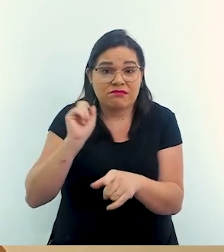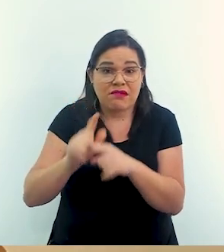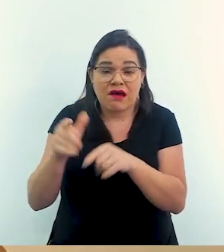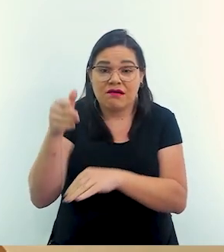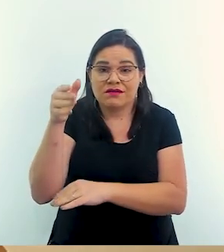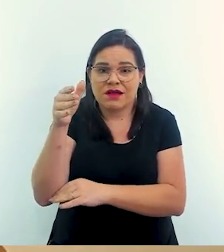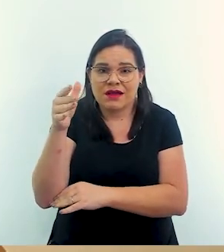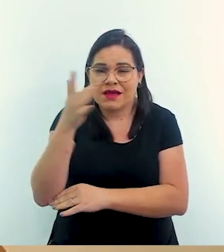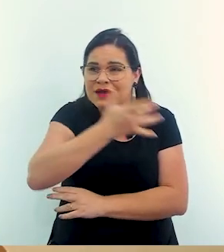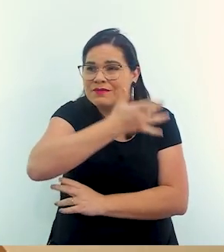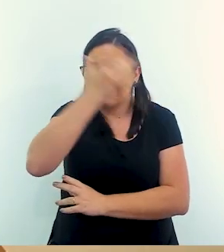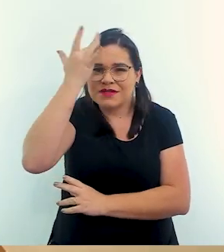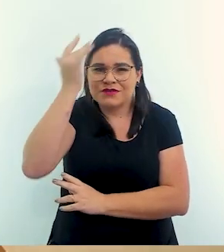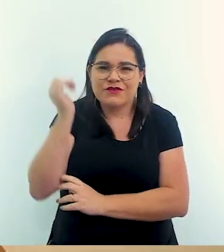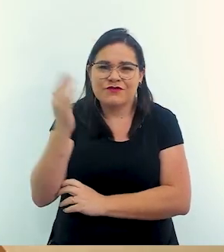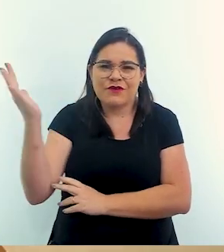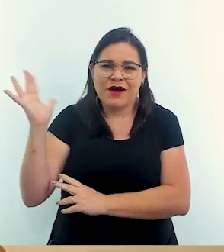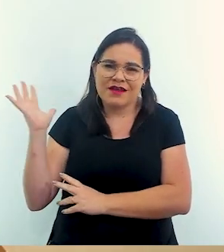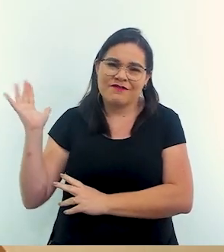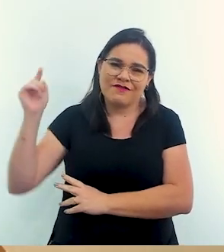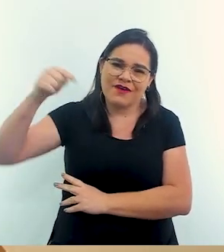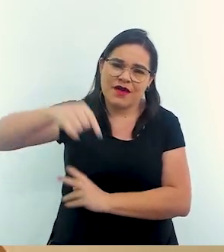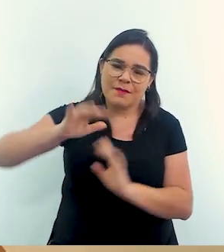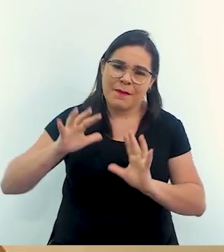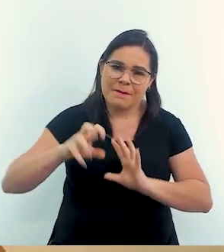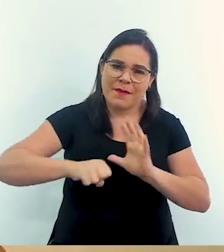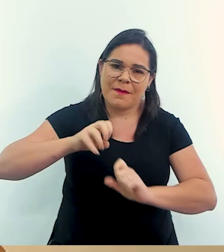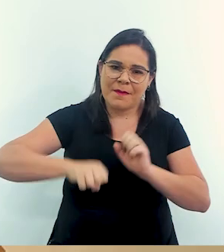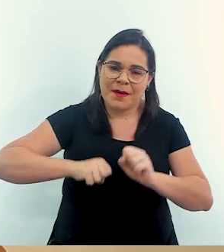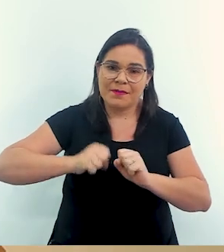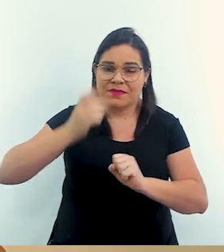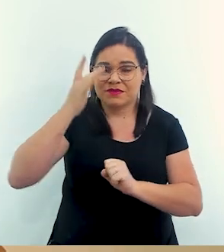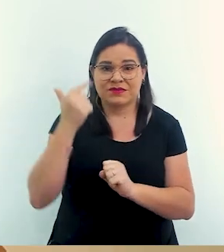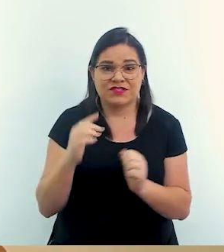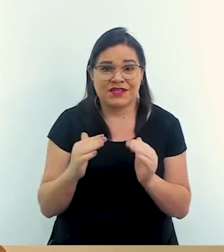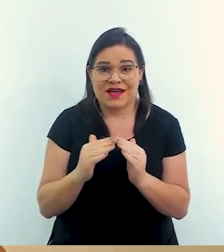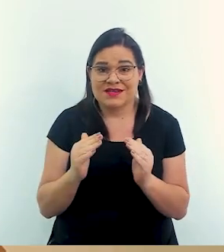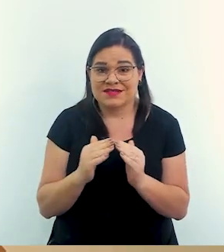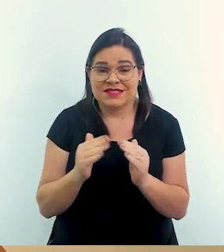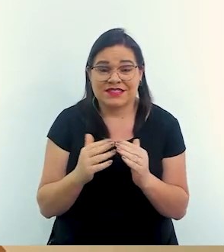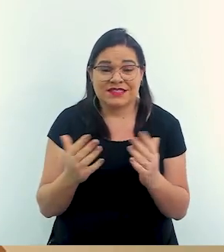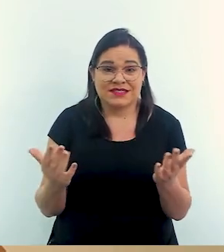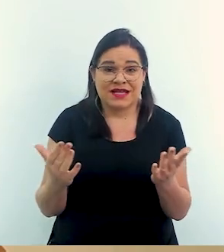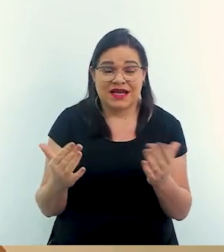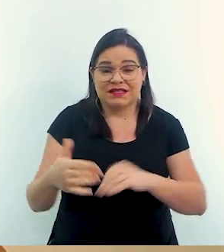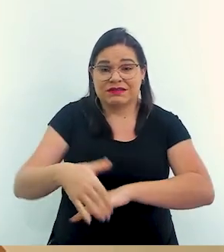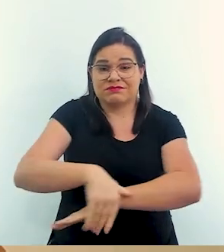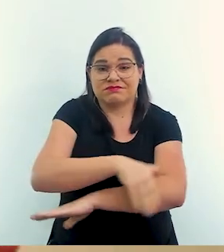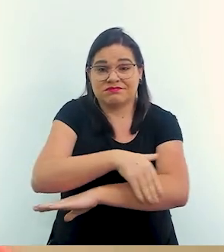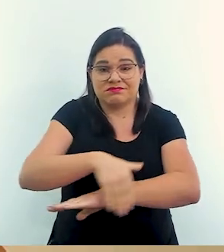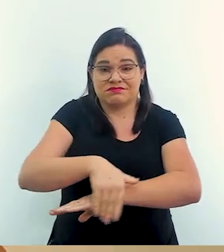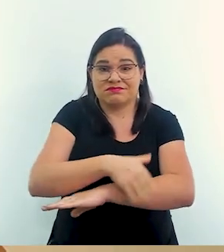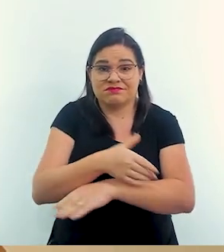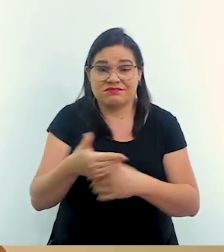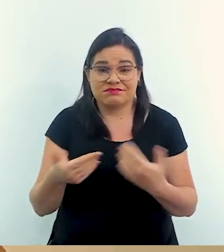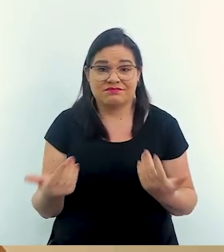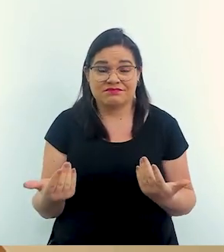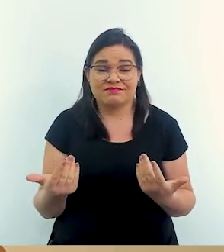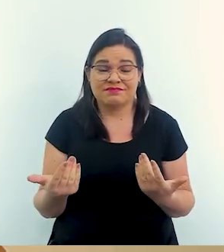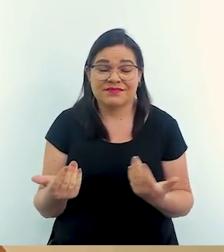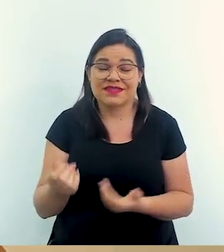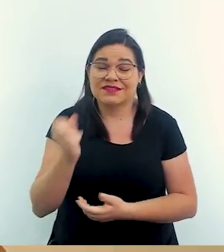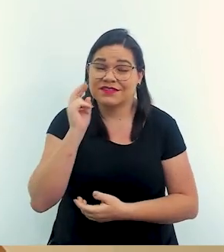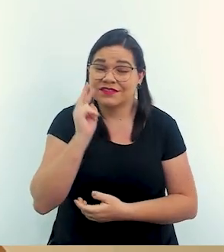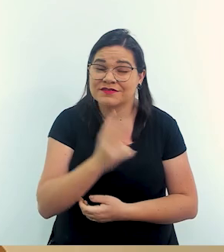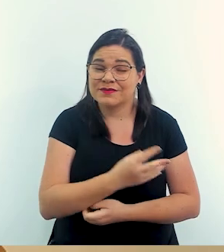problema é que pessoas de fora começaram a morar em Nova Orleans e quem era nativo de lá ficou sem casa. E acabou virando uma pessoa de situação de rua.